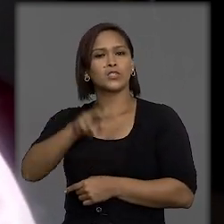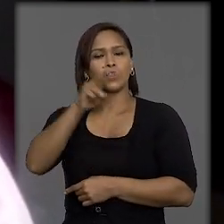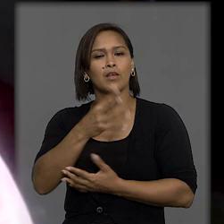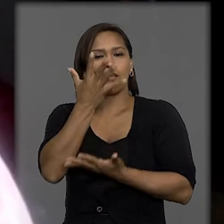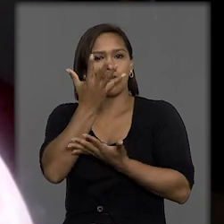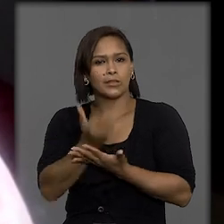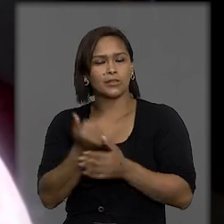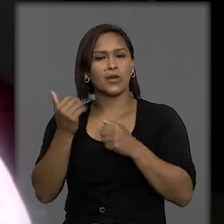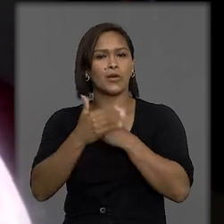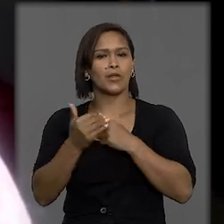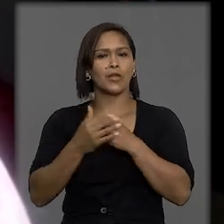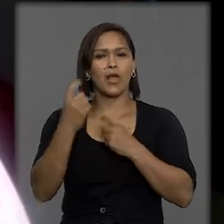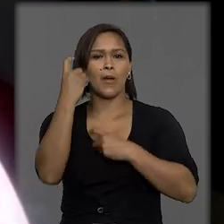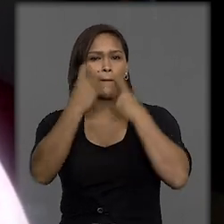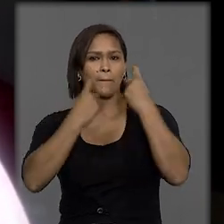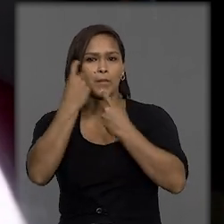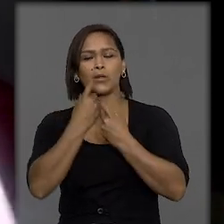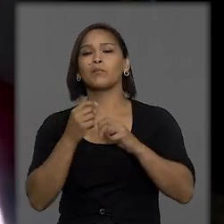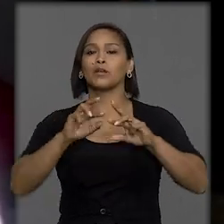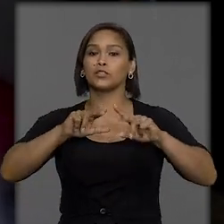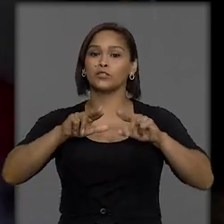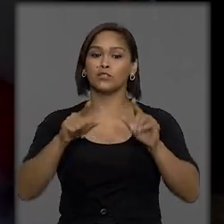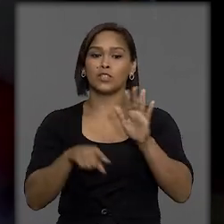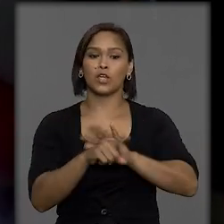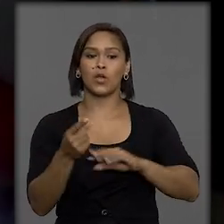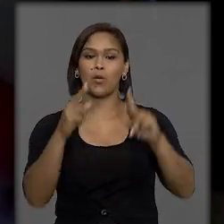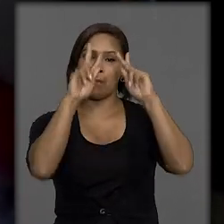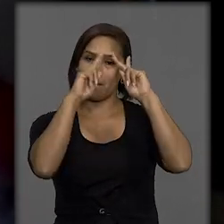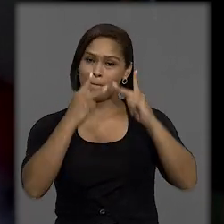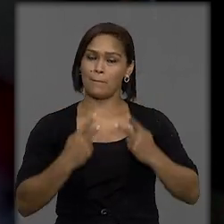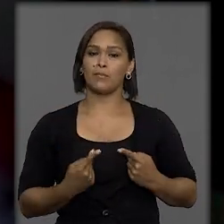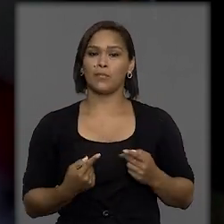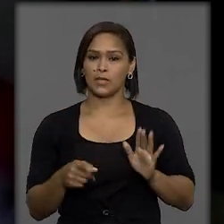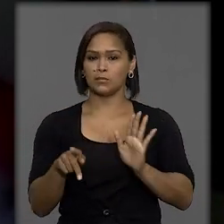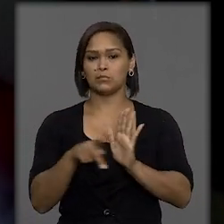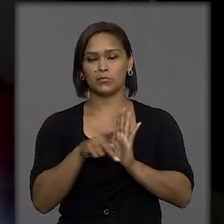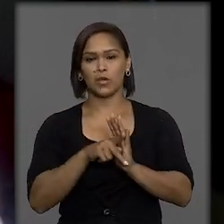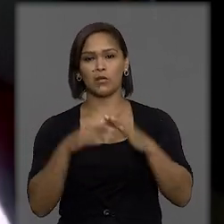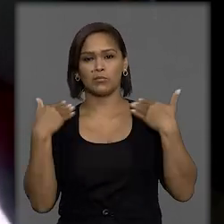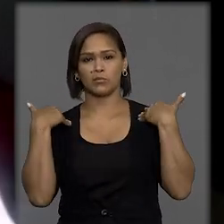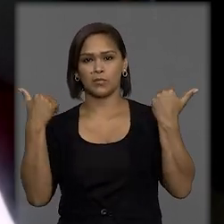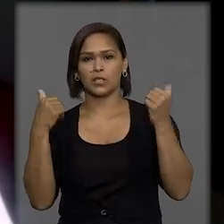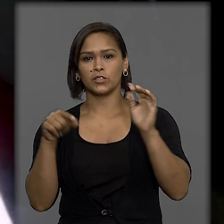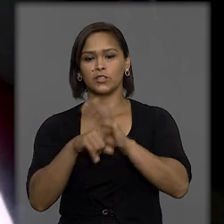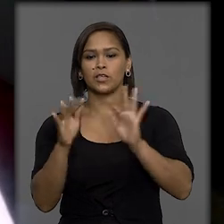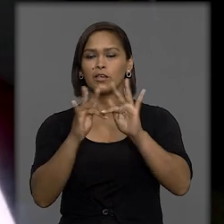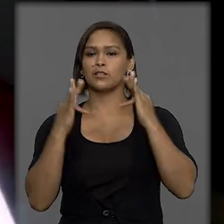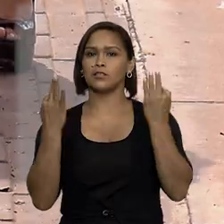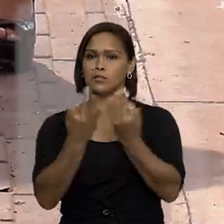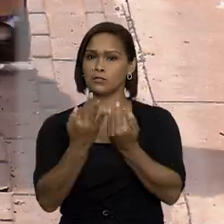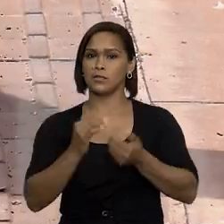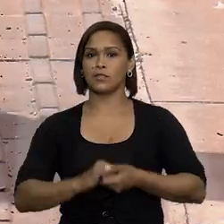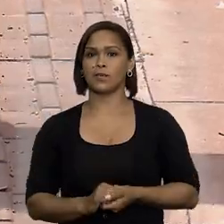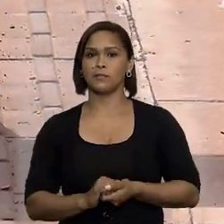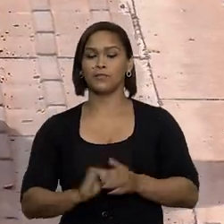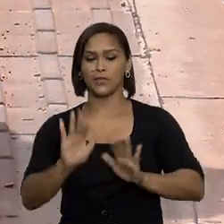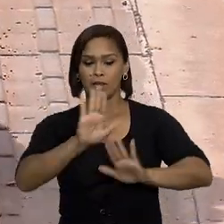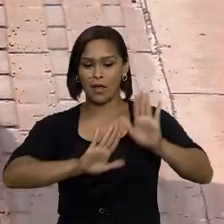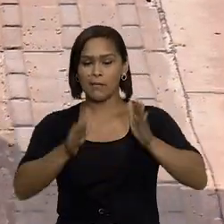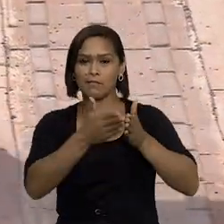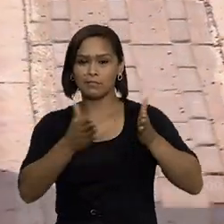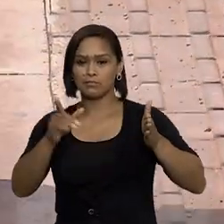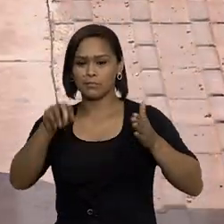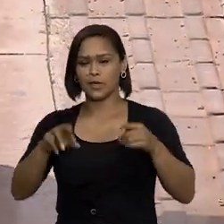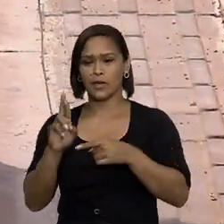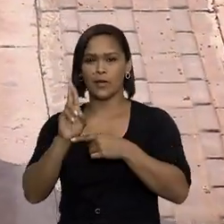acolhedor, esse olhar preocupado com o lado mais humano mesmo dos magistrados e de seus familiares. A previsão é que o